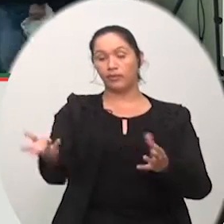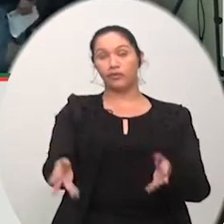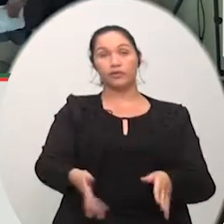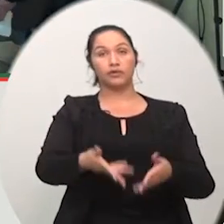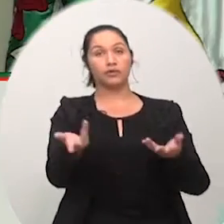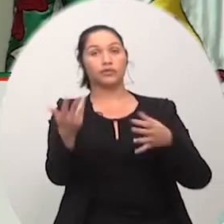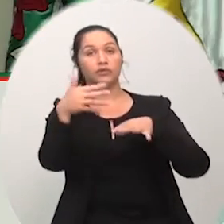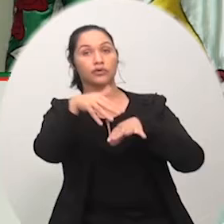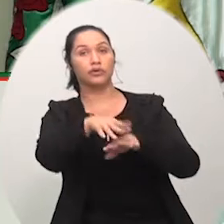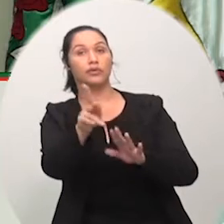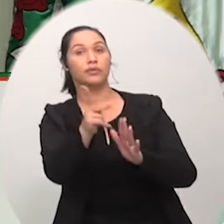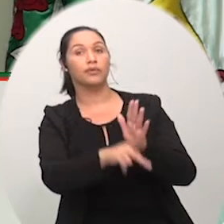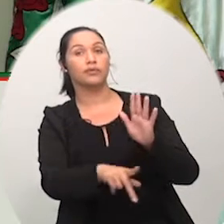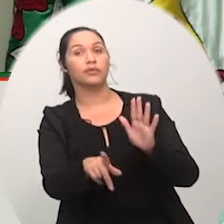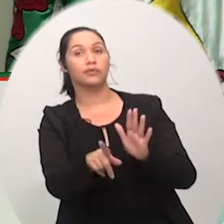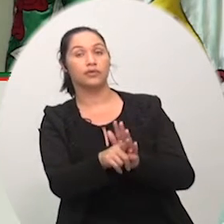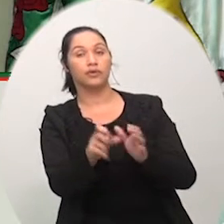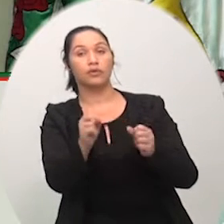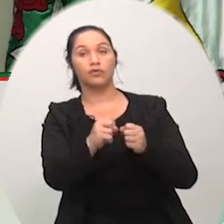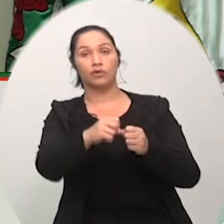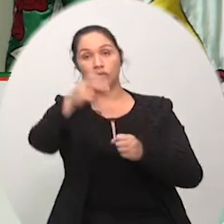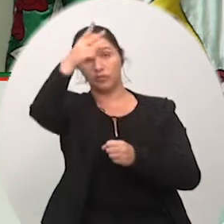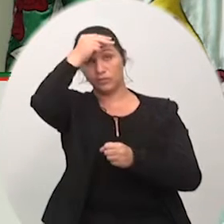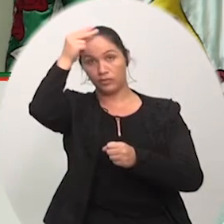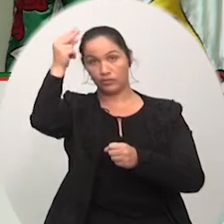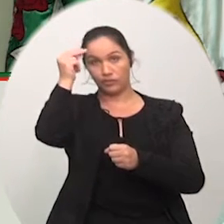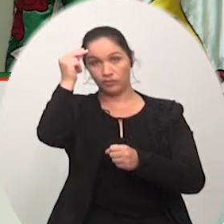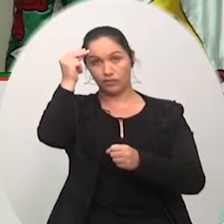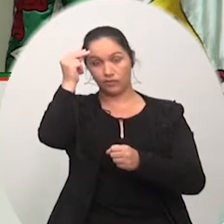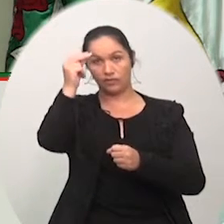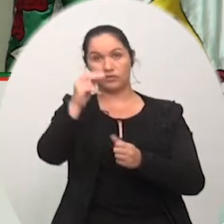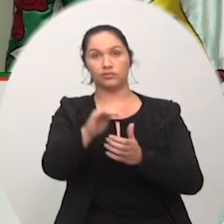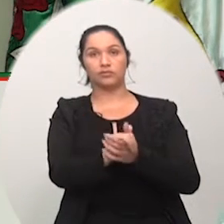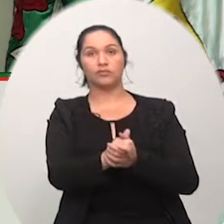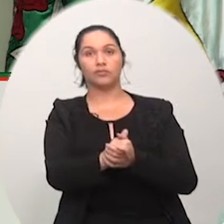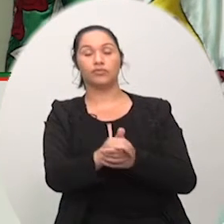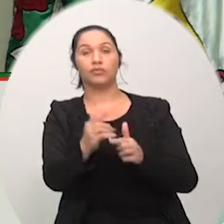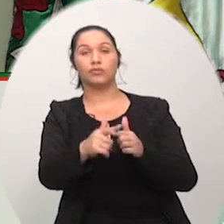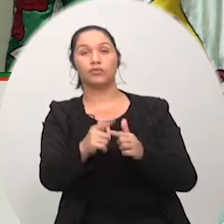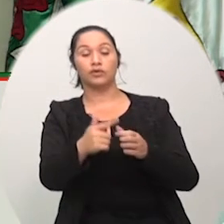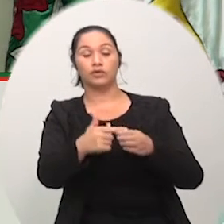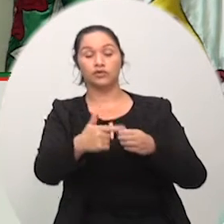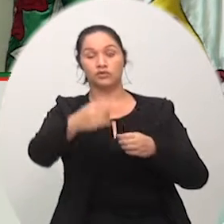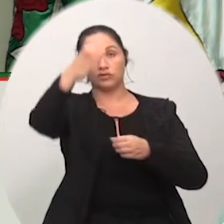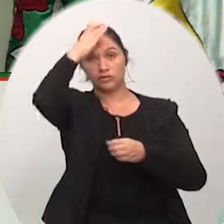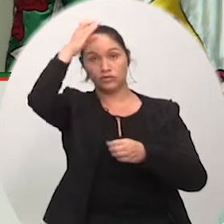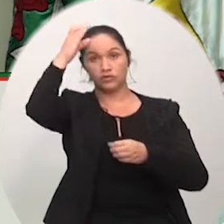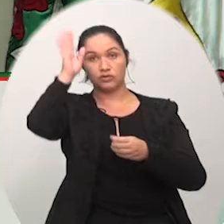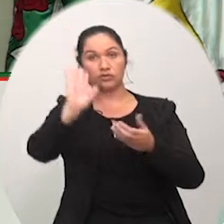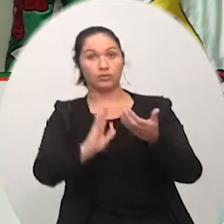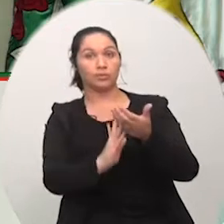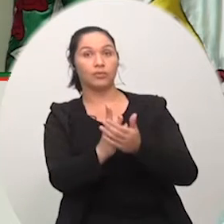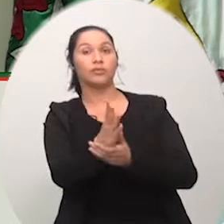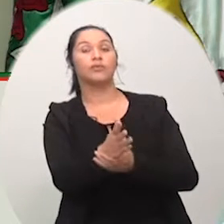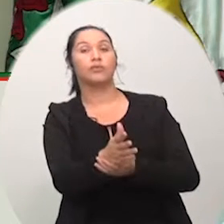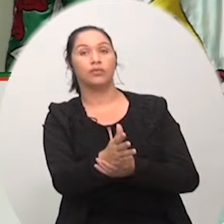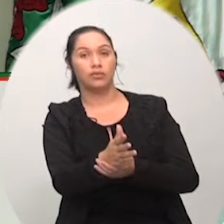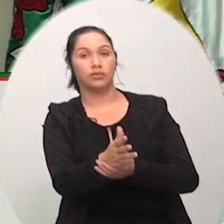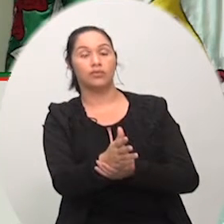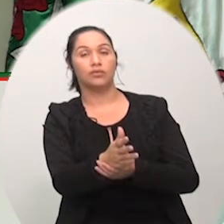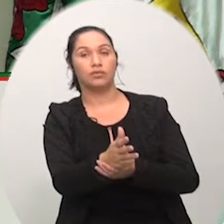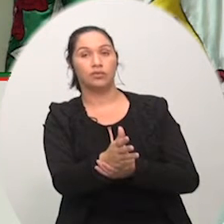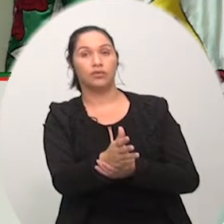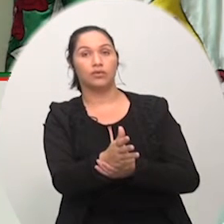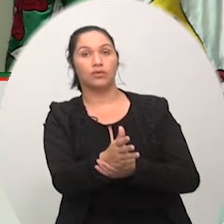de 2018 encaminhado pelo prefeito municipal que autoriza o município de Criciúma a firmar convênio com o estado de Santa Catarina com a